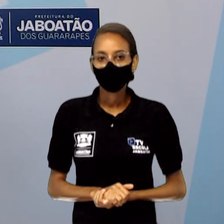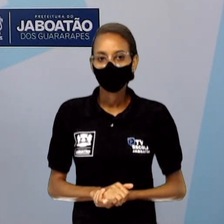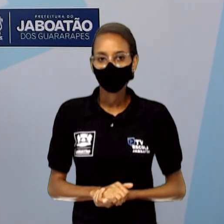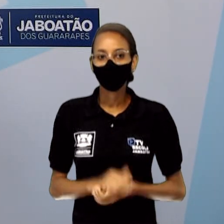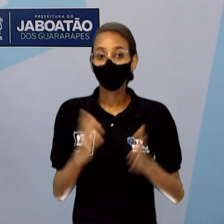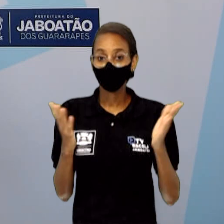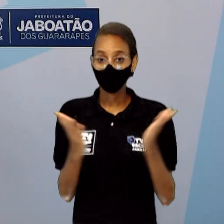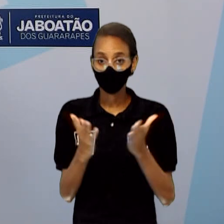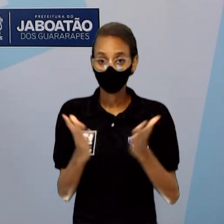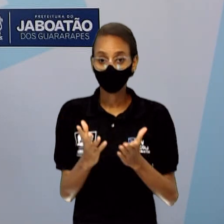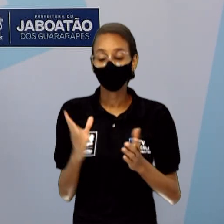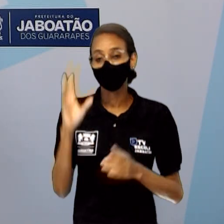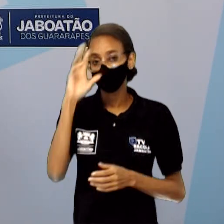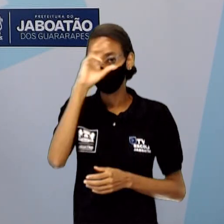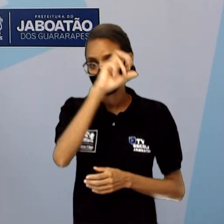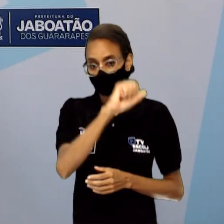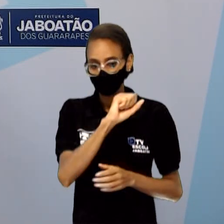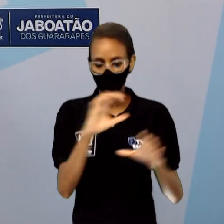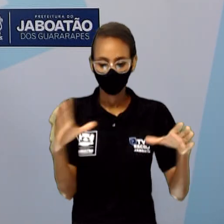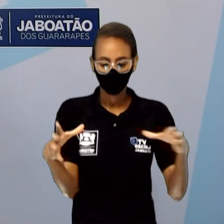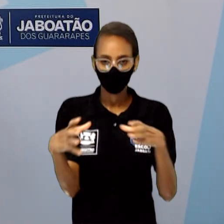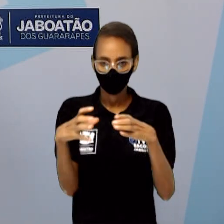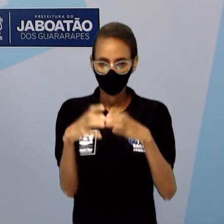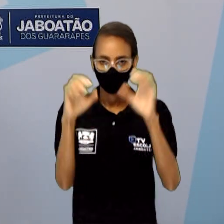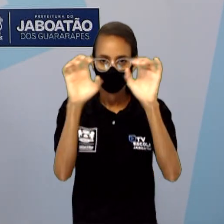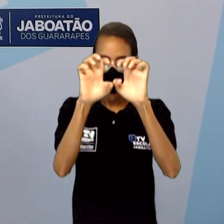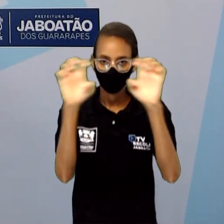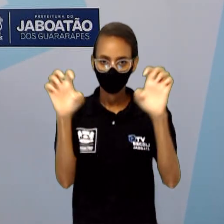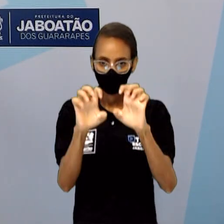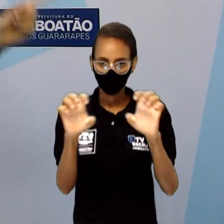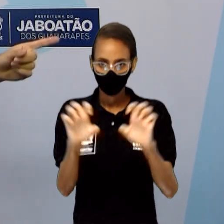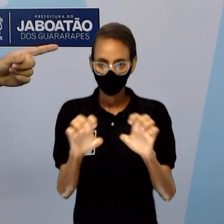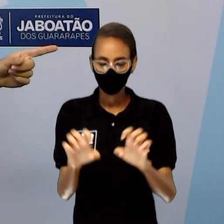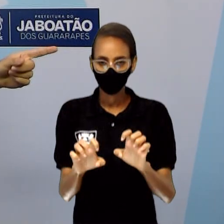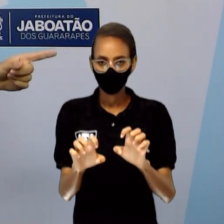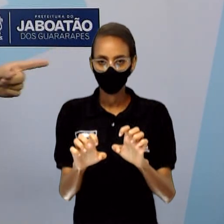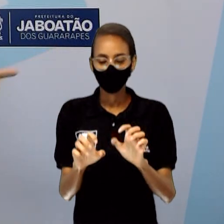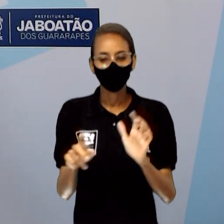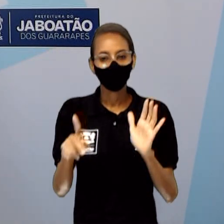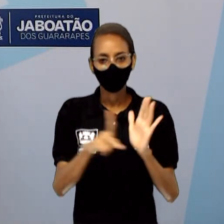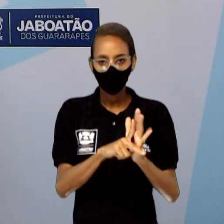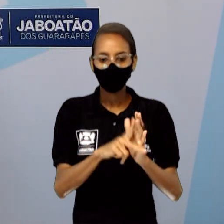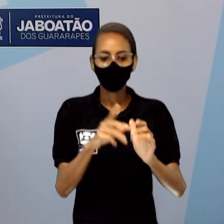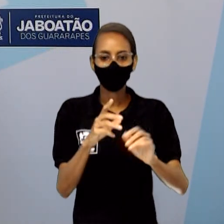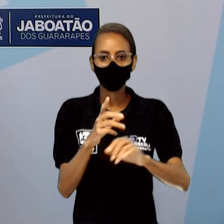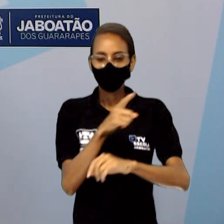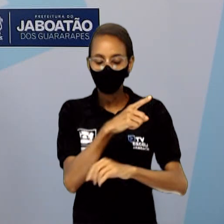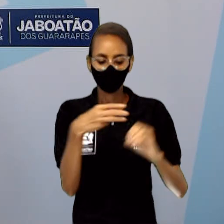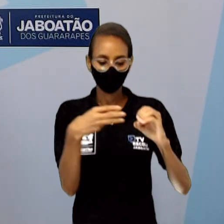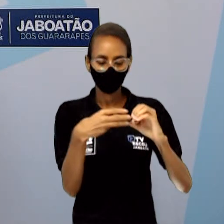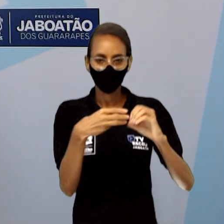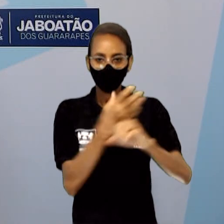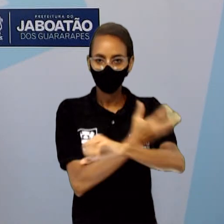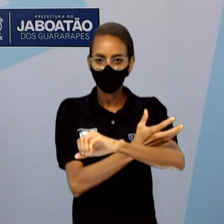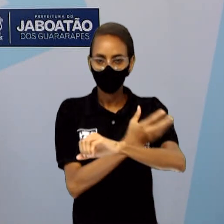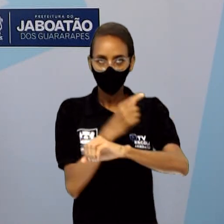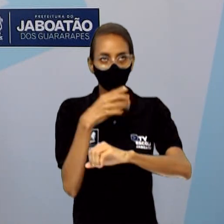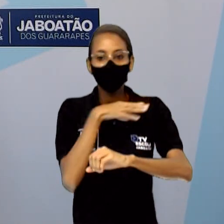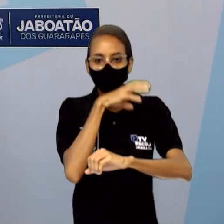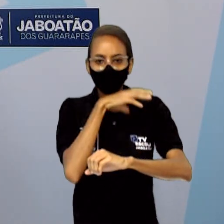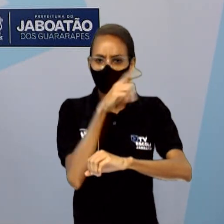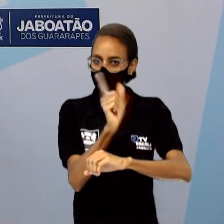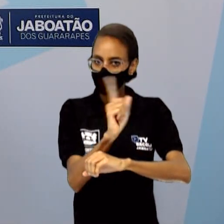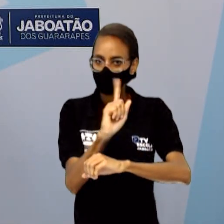Agora a gente vai falar sobre um conjunto de estruturas que não está presente em células animais. Está presente apenas em células vegetais.